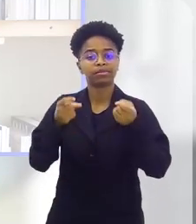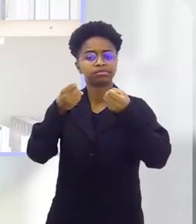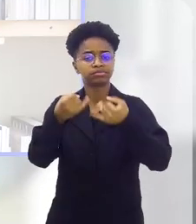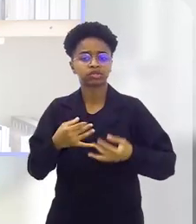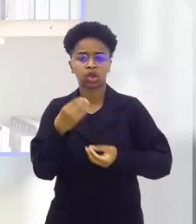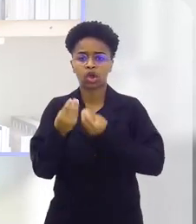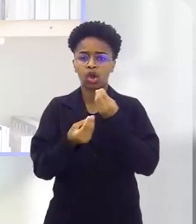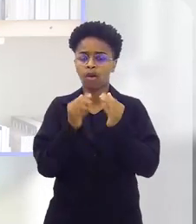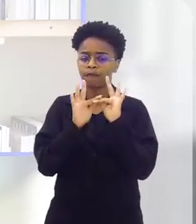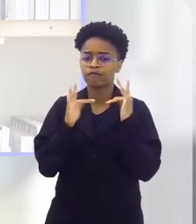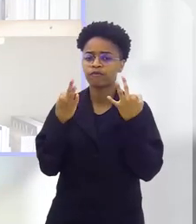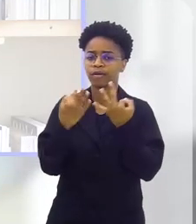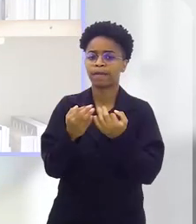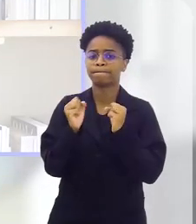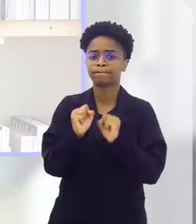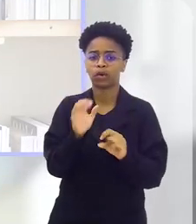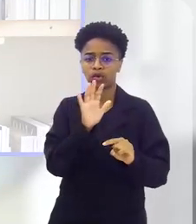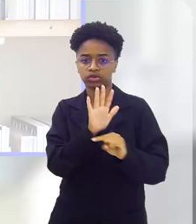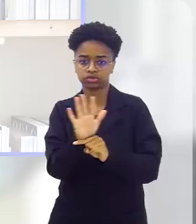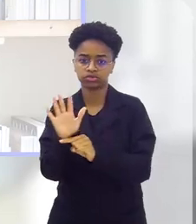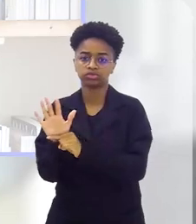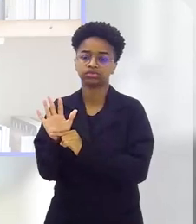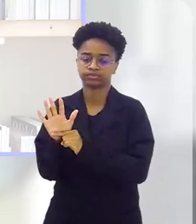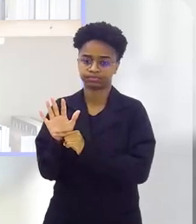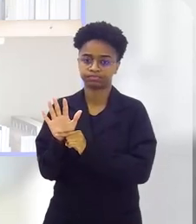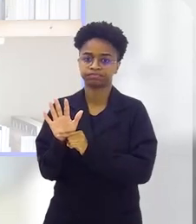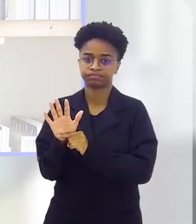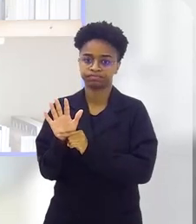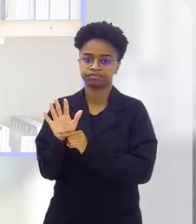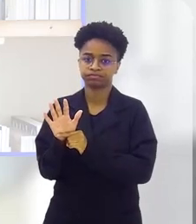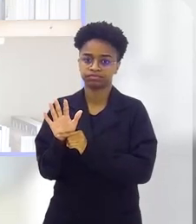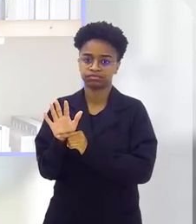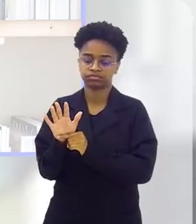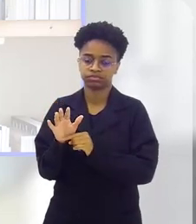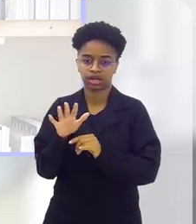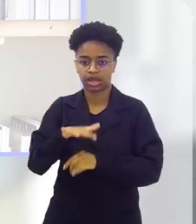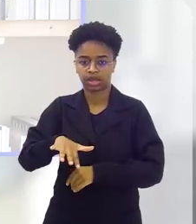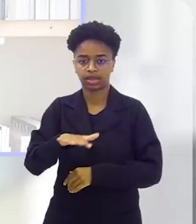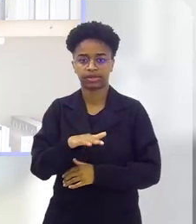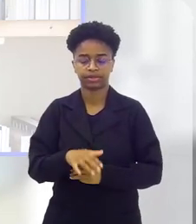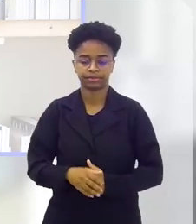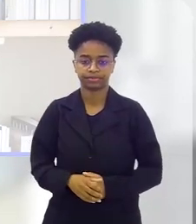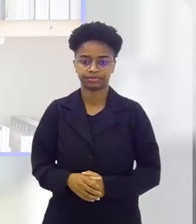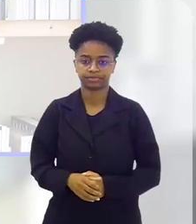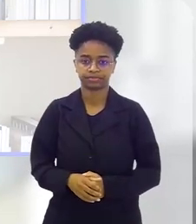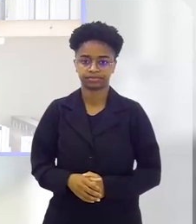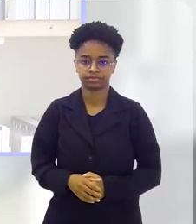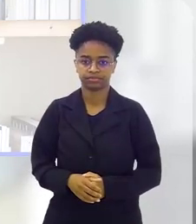Me fala um pouquinho de como os pais podem ajudar nessa questão.